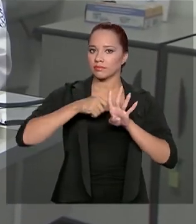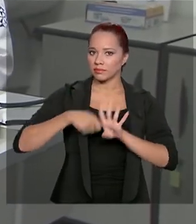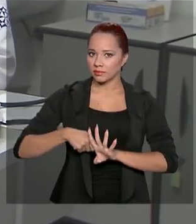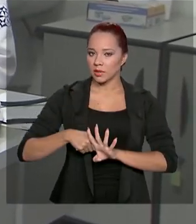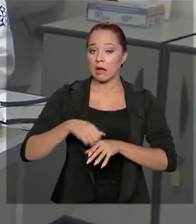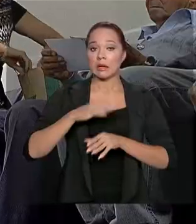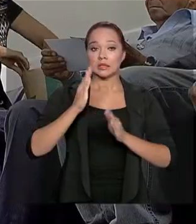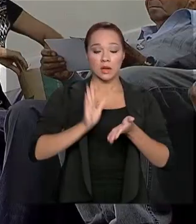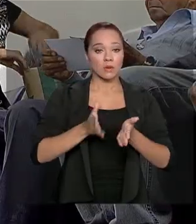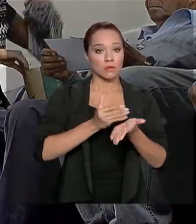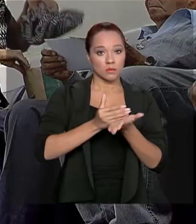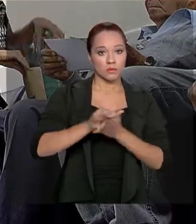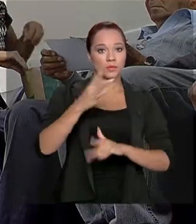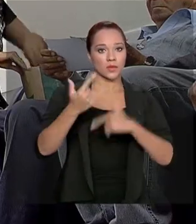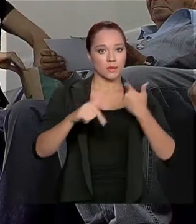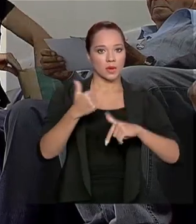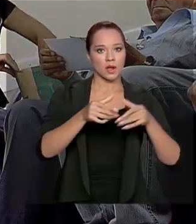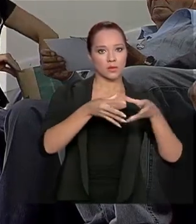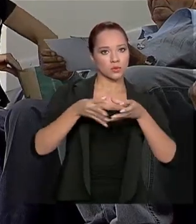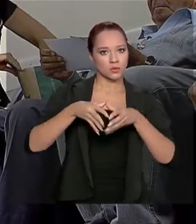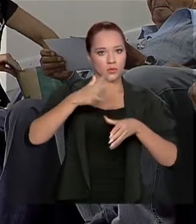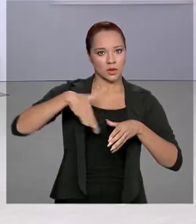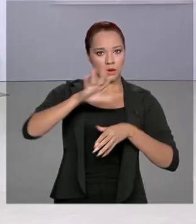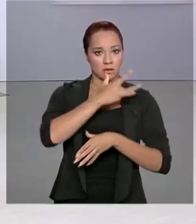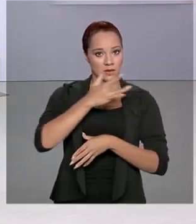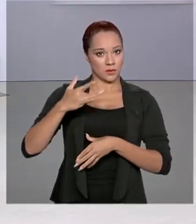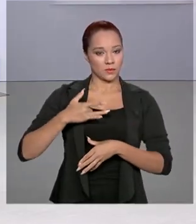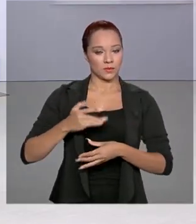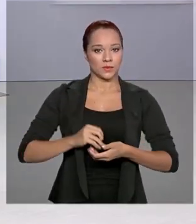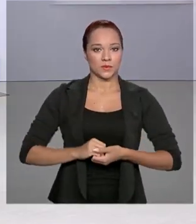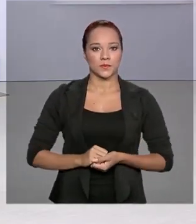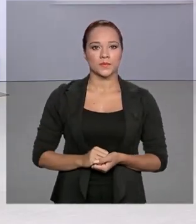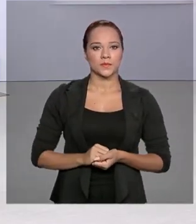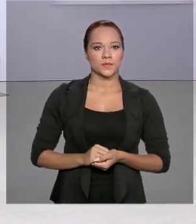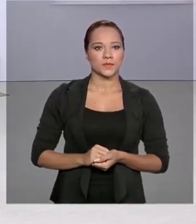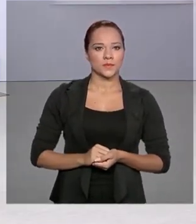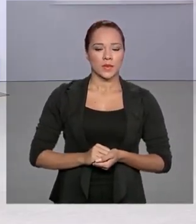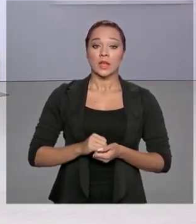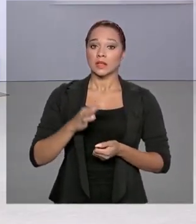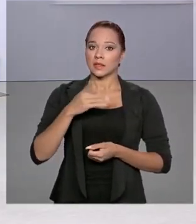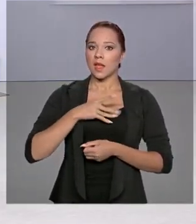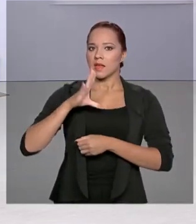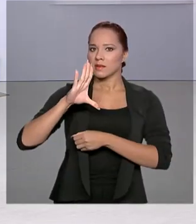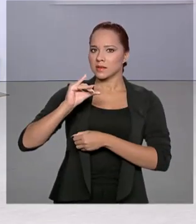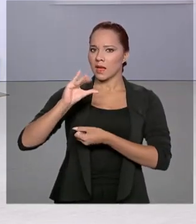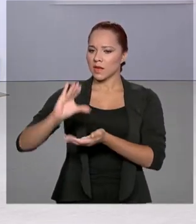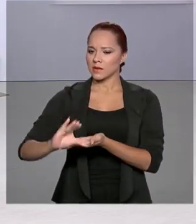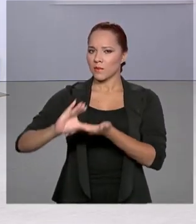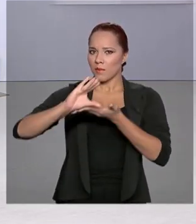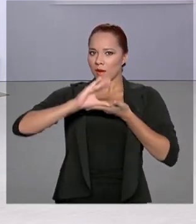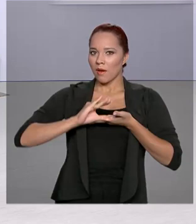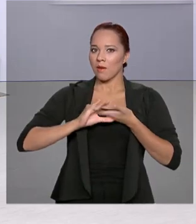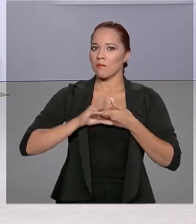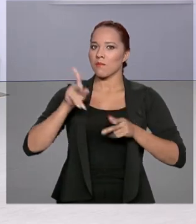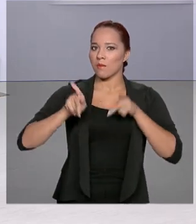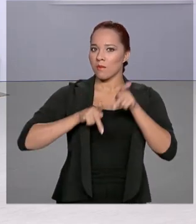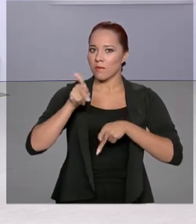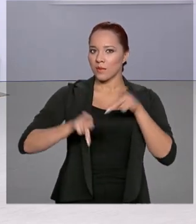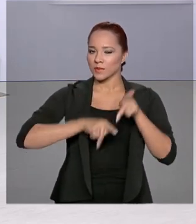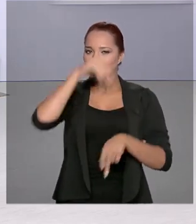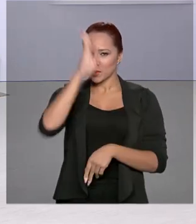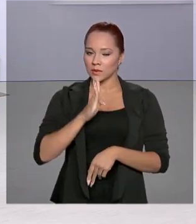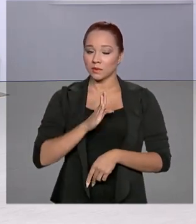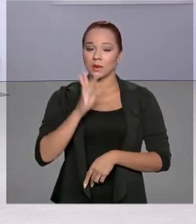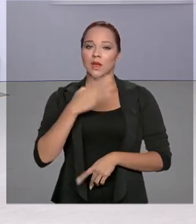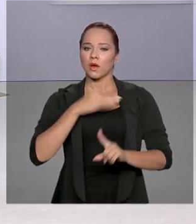profissionais começarem a atuar nas unidades de saúde. Trazer a ciência para perto da população brasileira. Esse é o